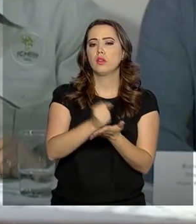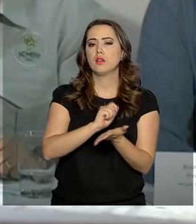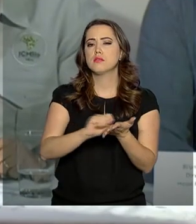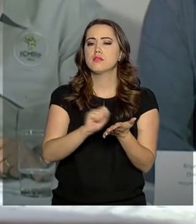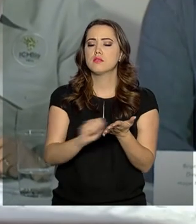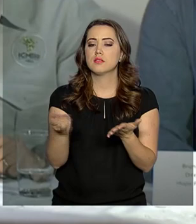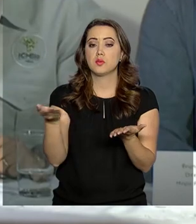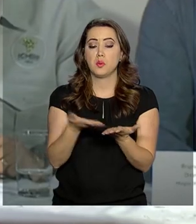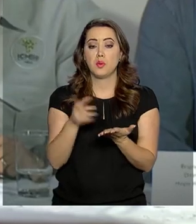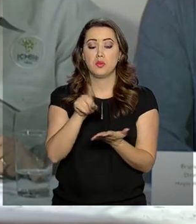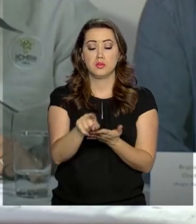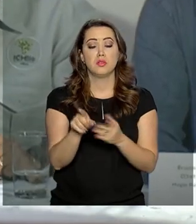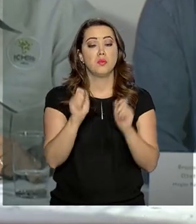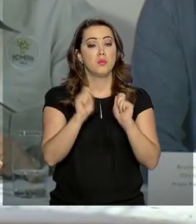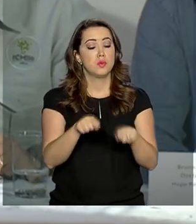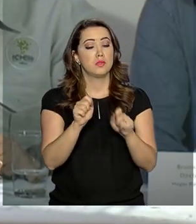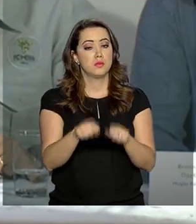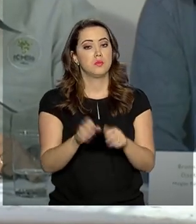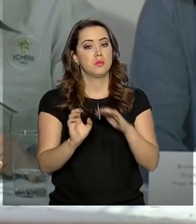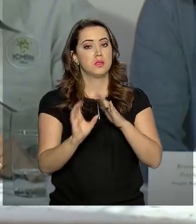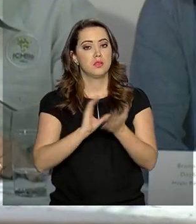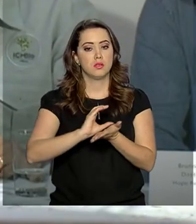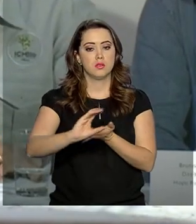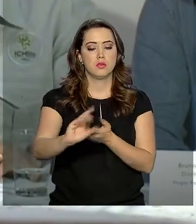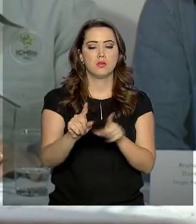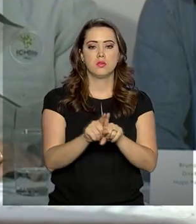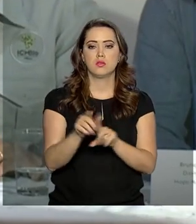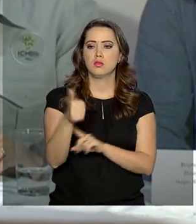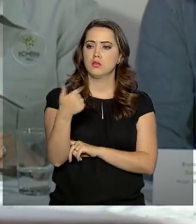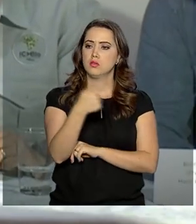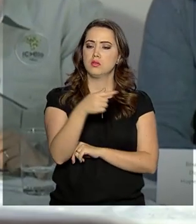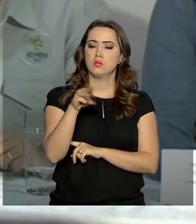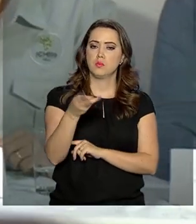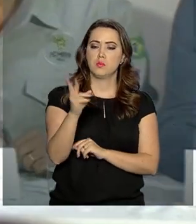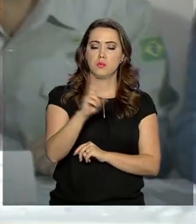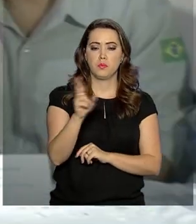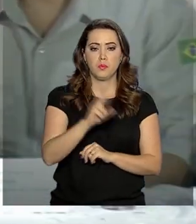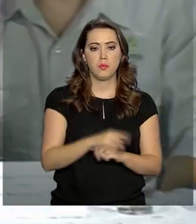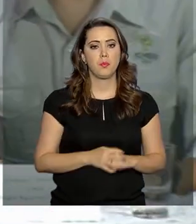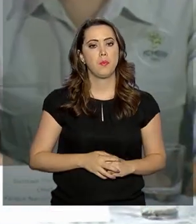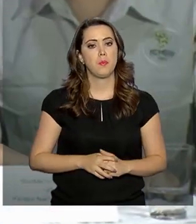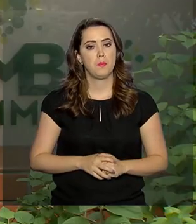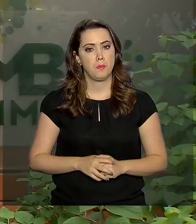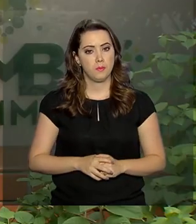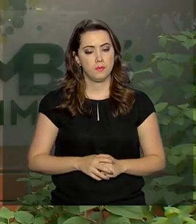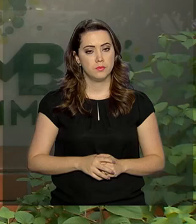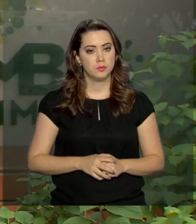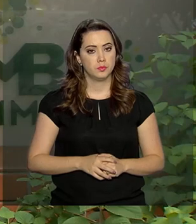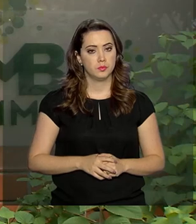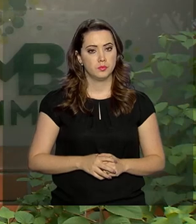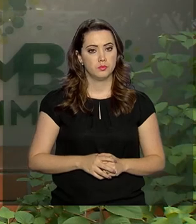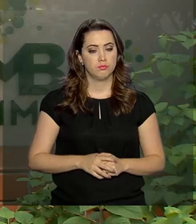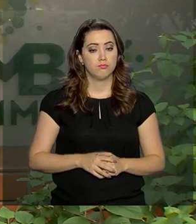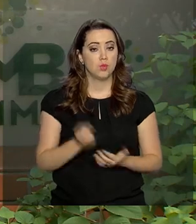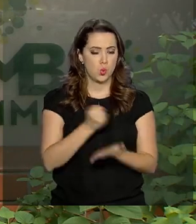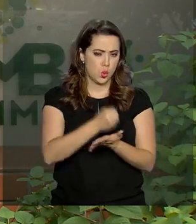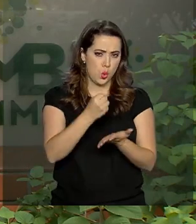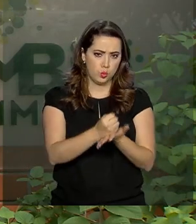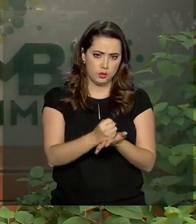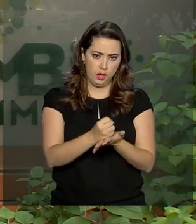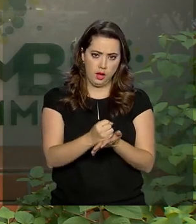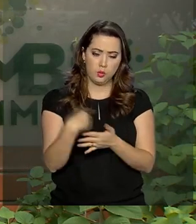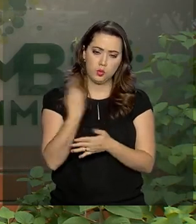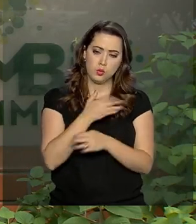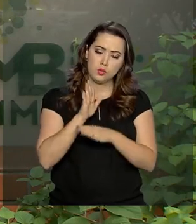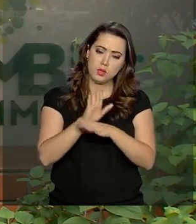recentemente e vai permitir investimentos de 17 milhões de reais. As concessões nos ajudam